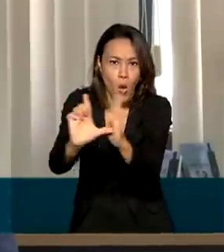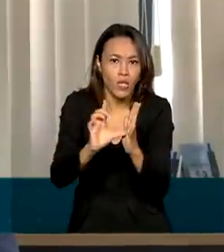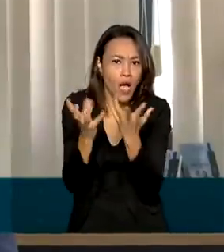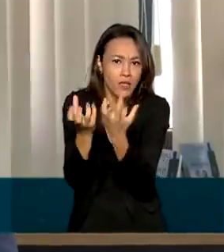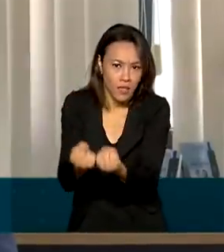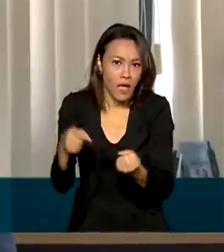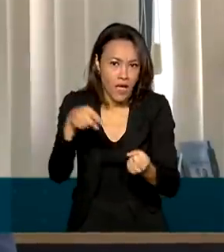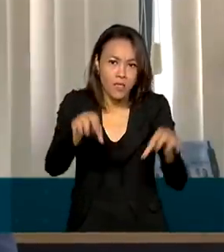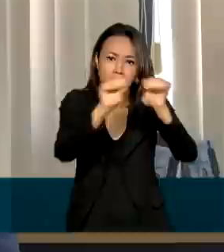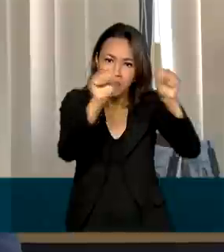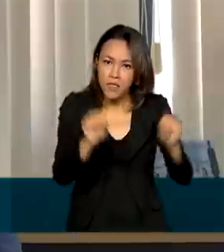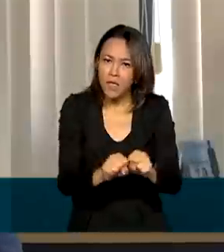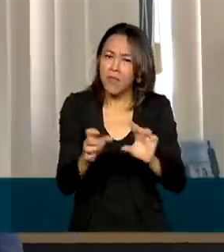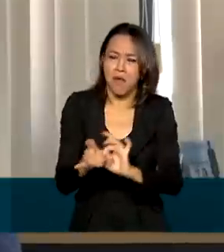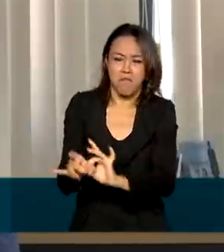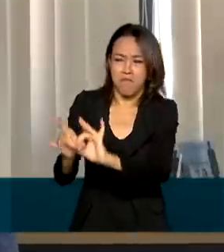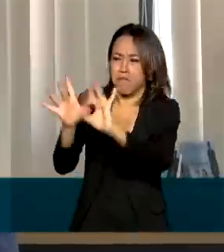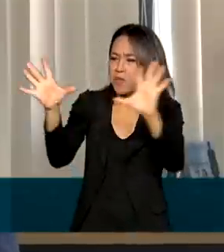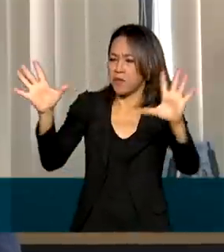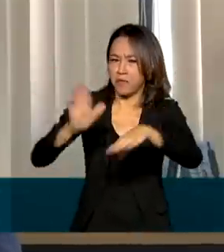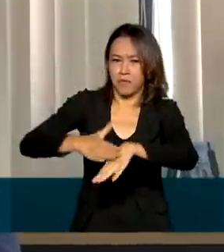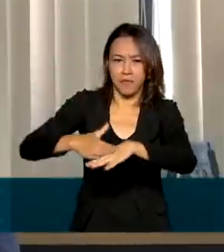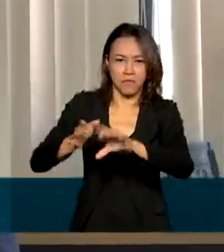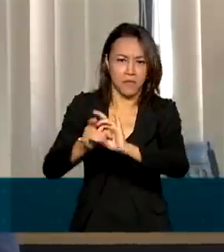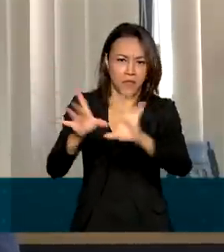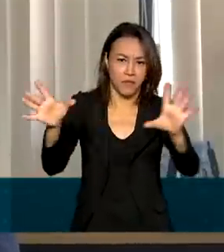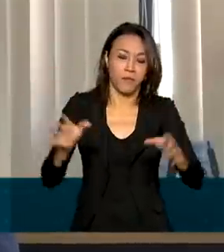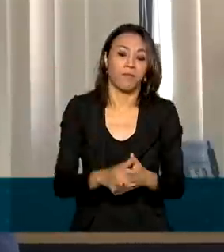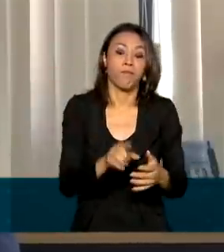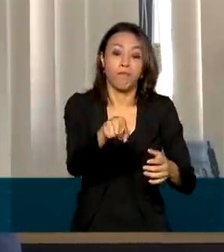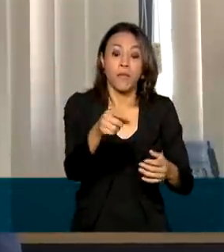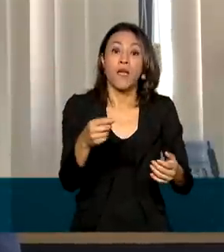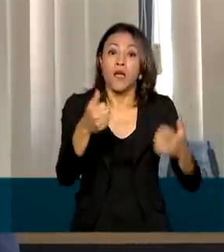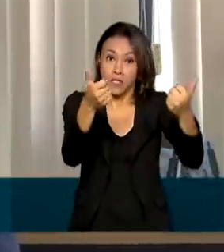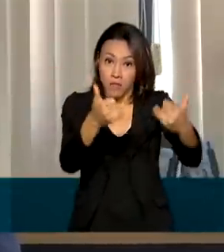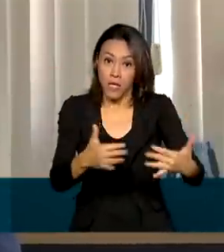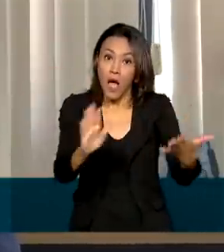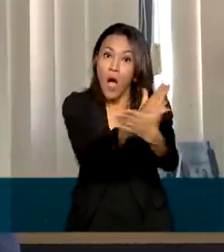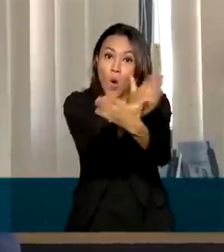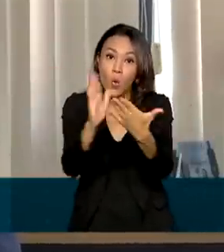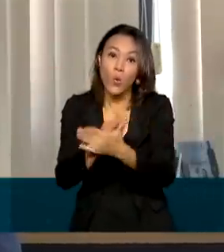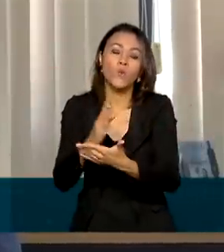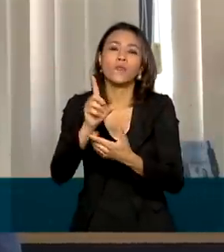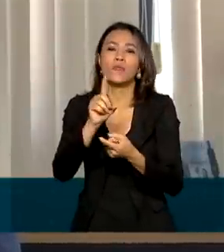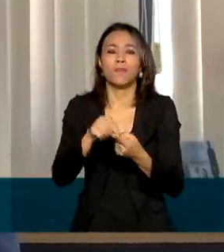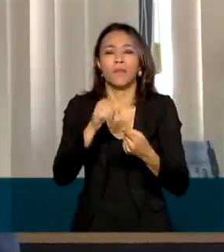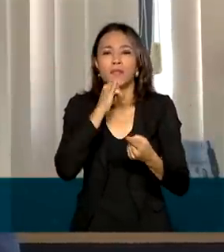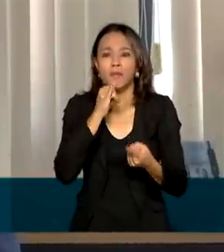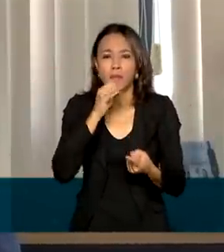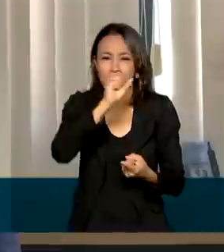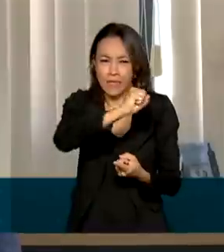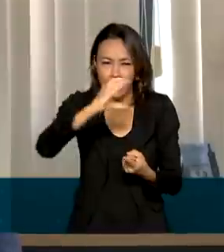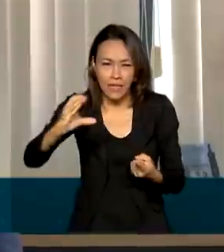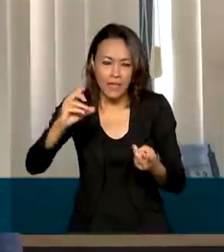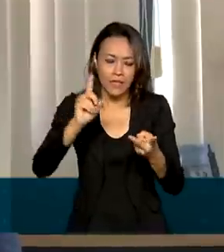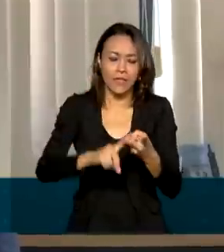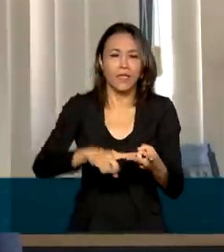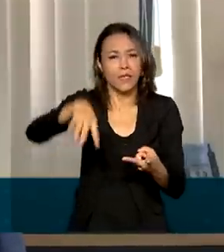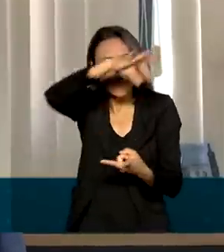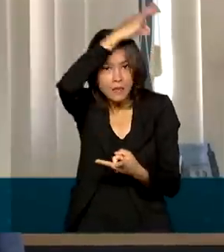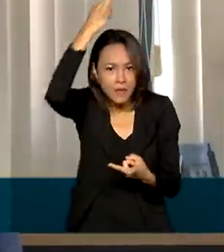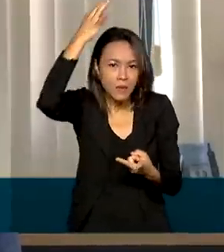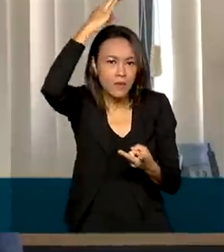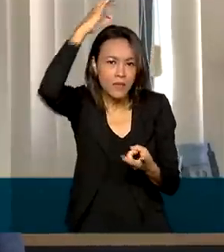Alguns DETRANS já disponibilizaram essa adesão. É o caso do estado de Santa Catarina, Espírito Santo